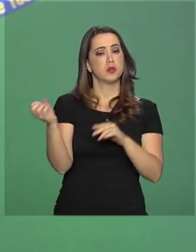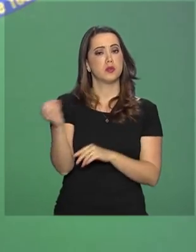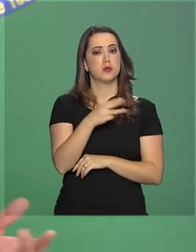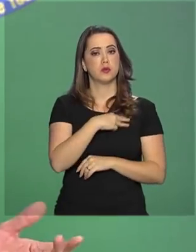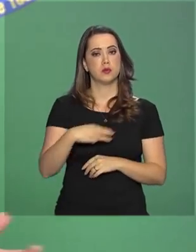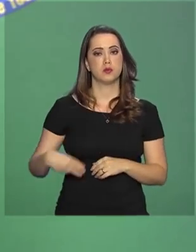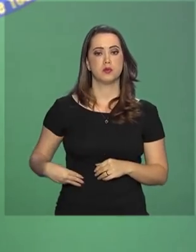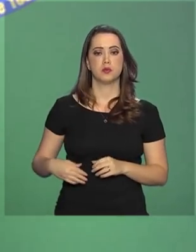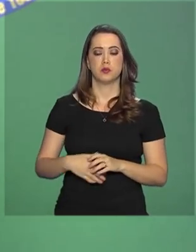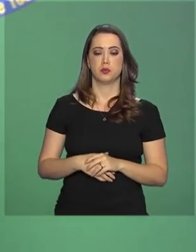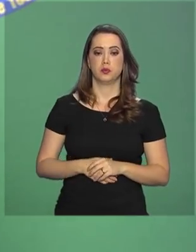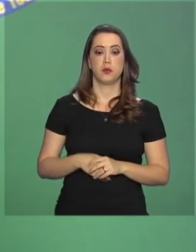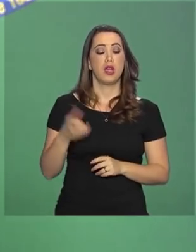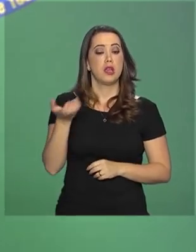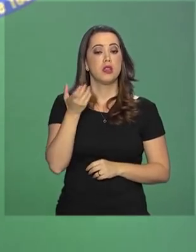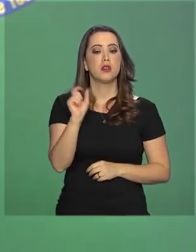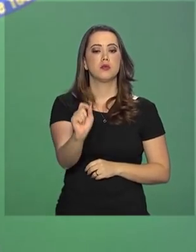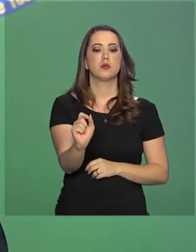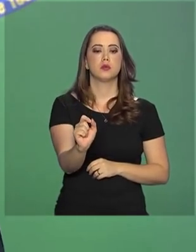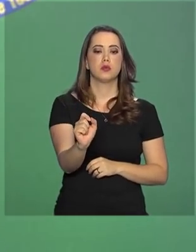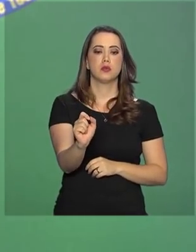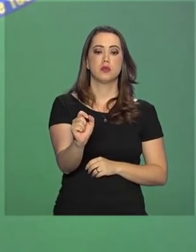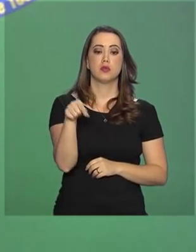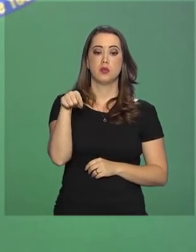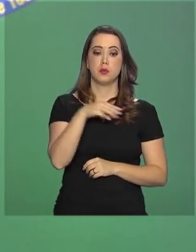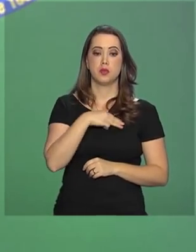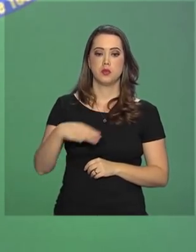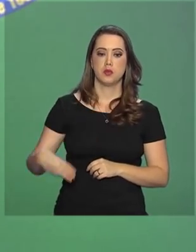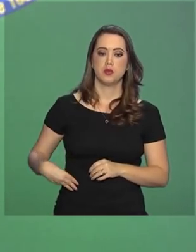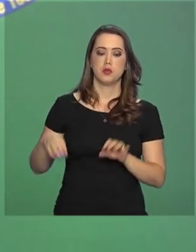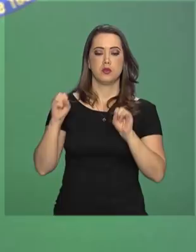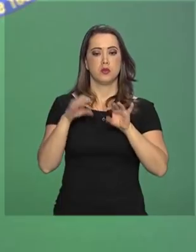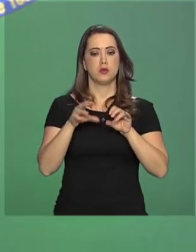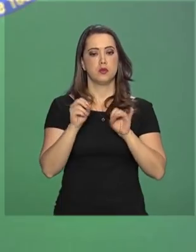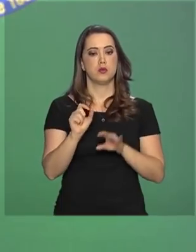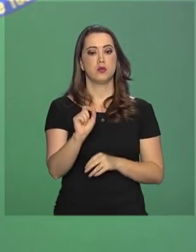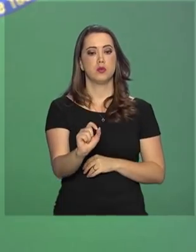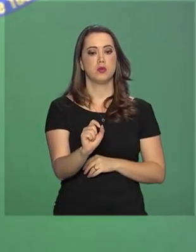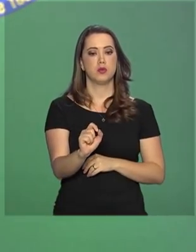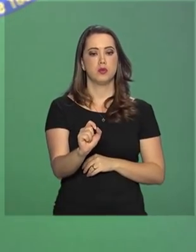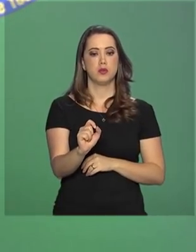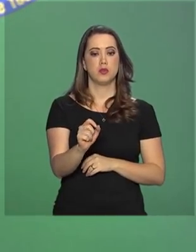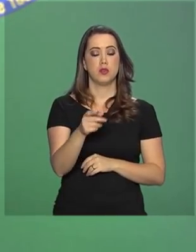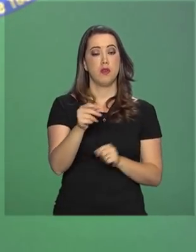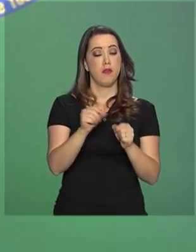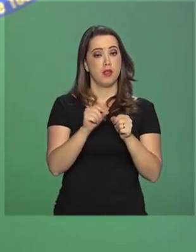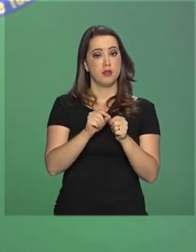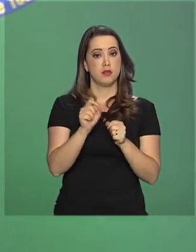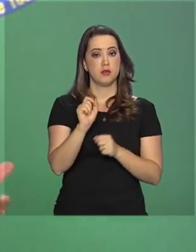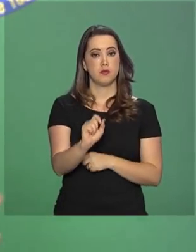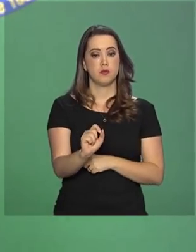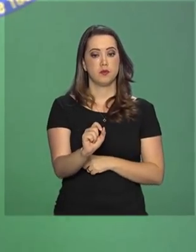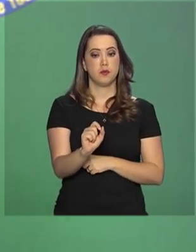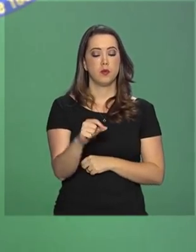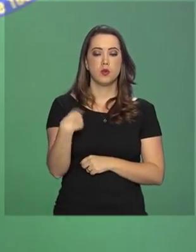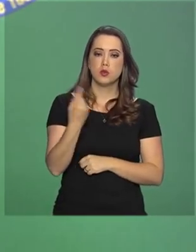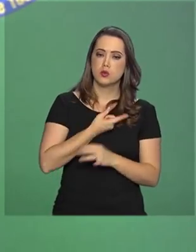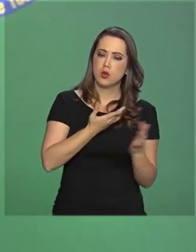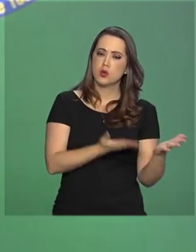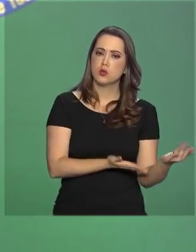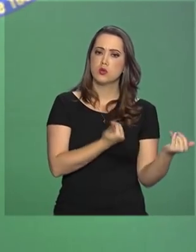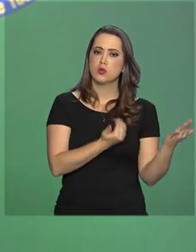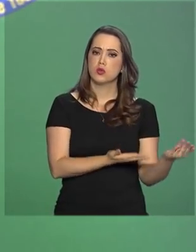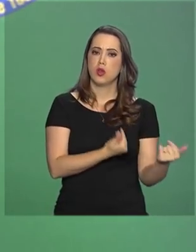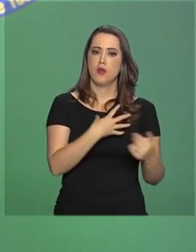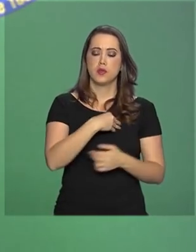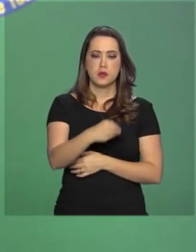ministro. O que a gente quer do Abraham aqui como ministro da Educação? Que ele faça dos nossos jovens,